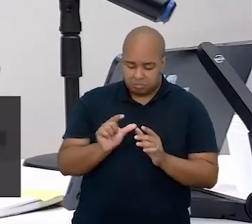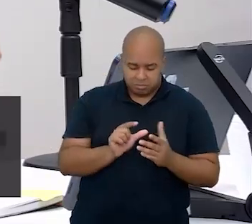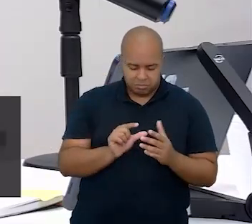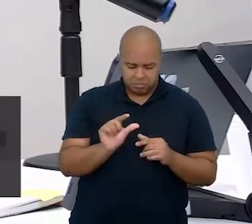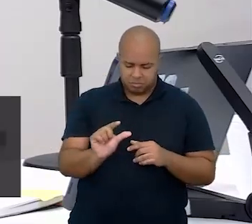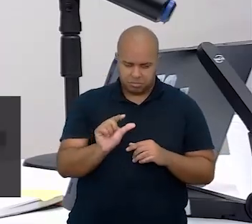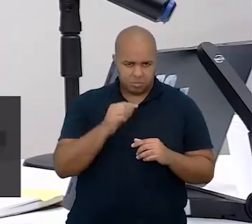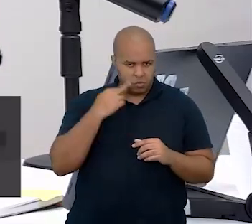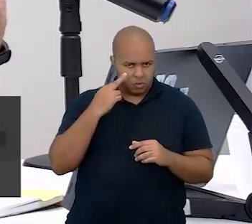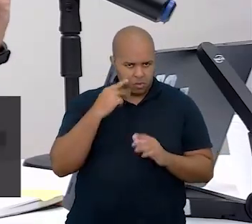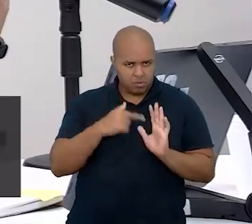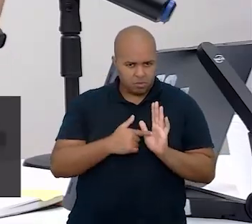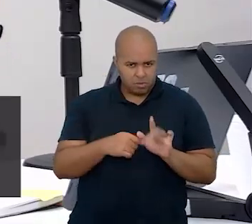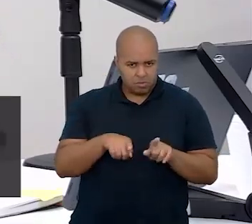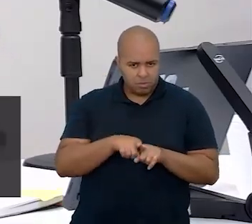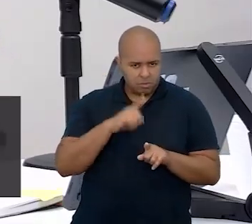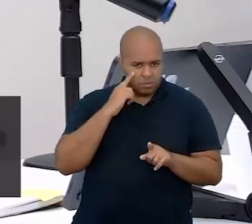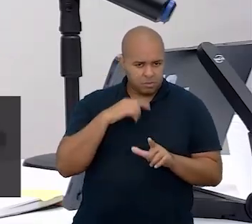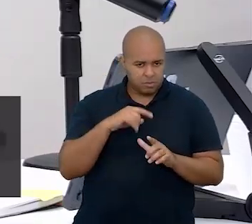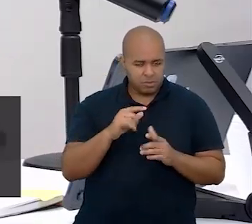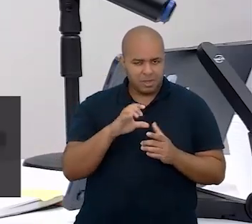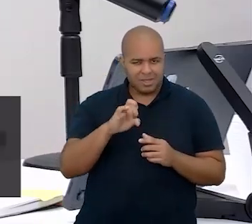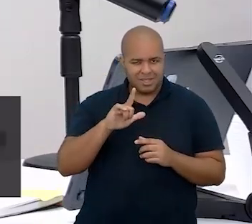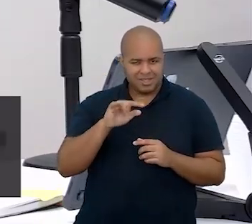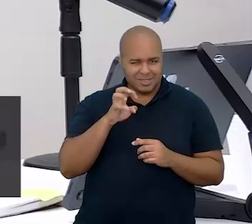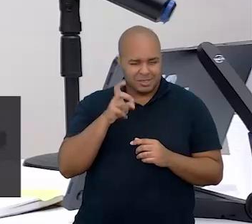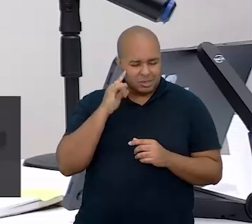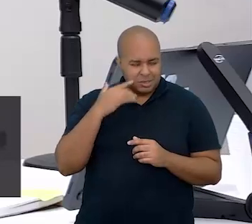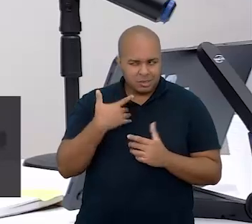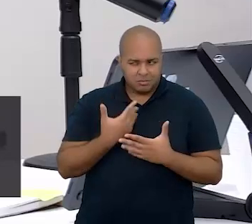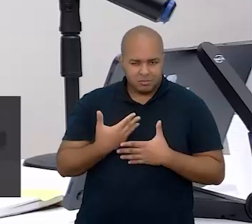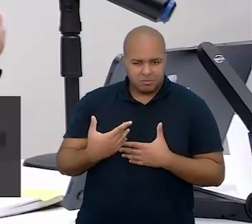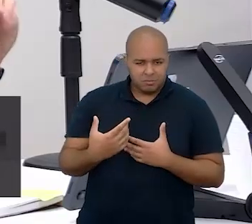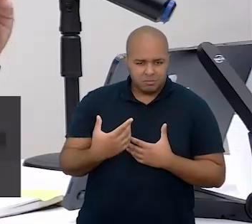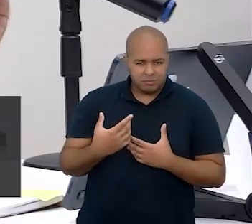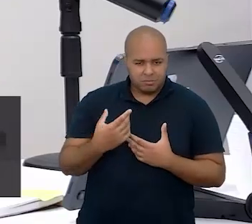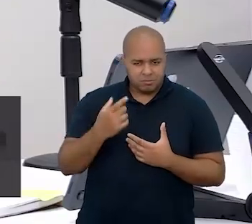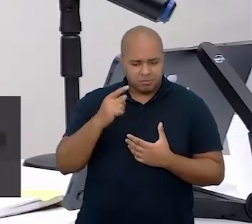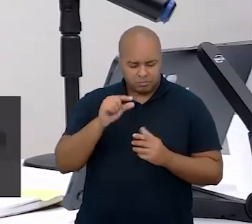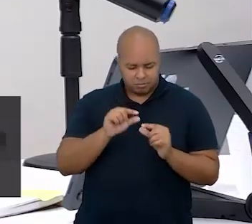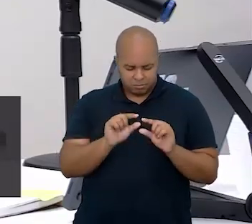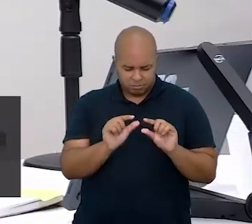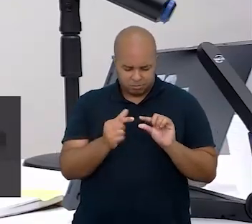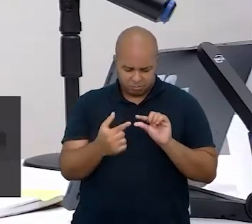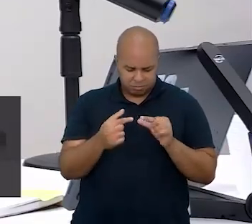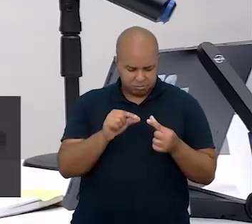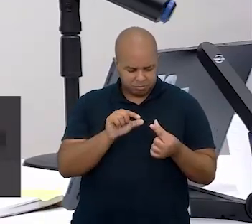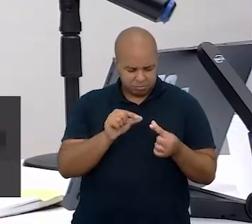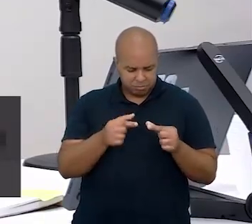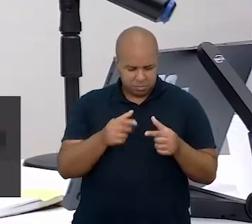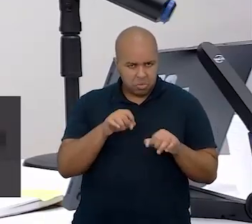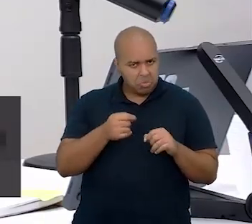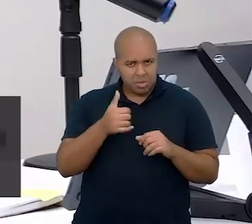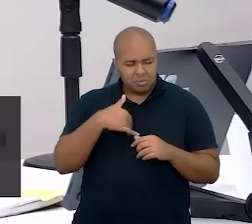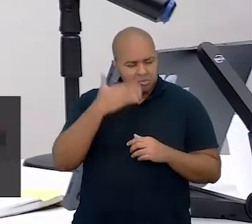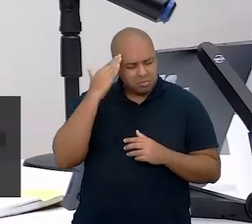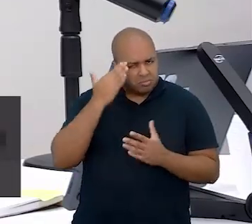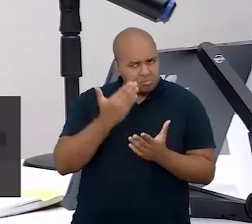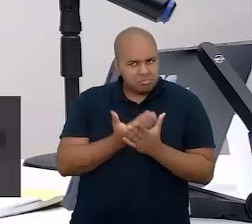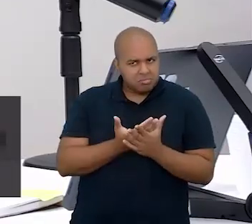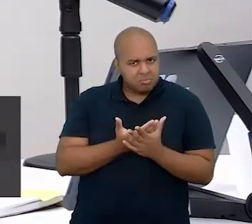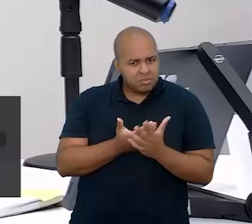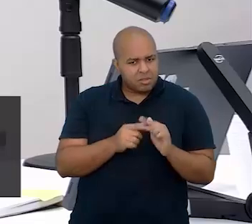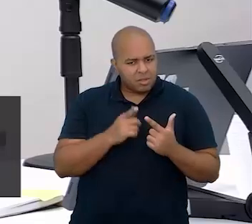rosa, que representava o elixir de longo prazer. Examinei-a. Quase não podia acreditar no milagre.